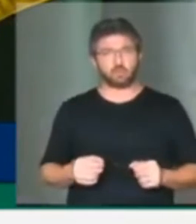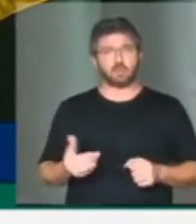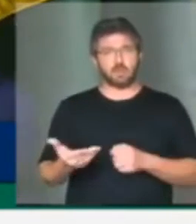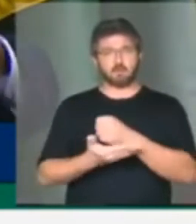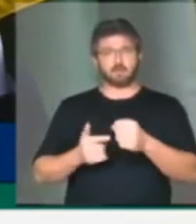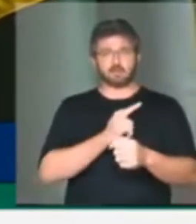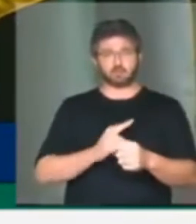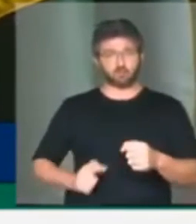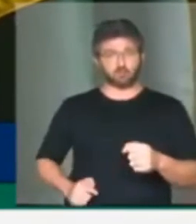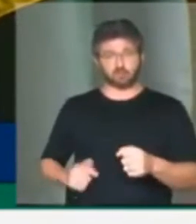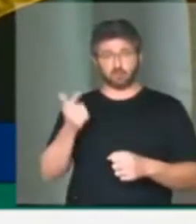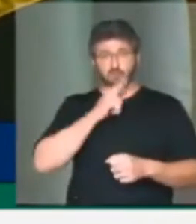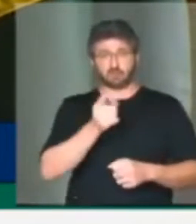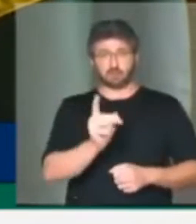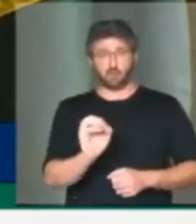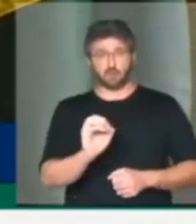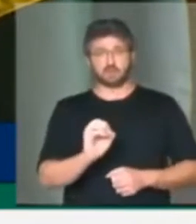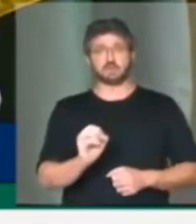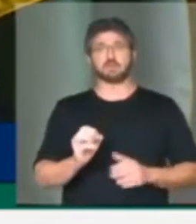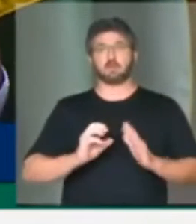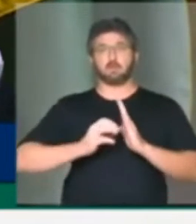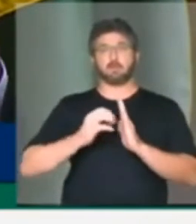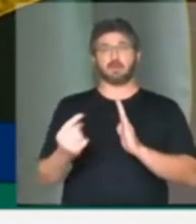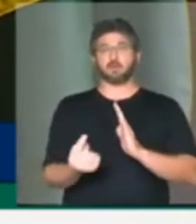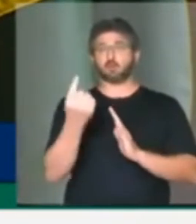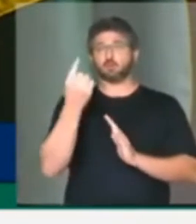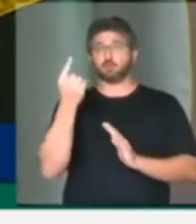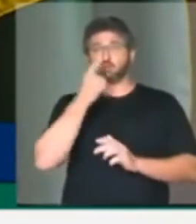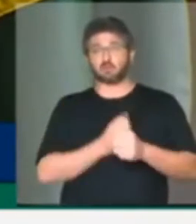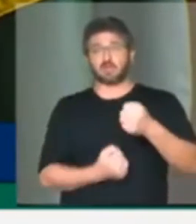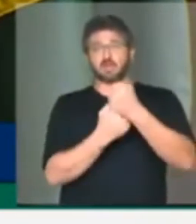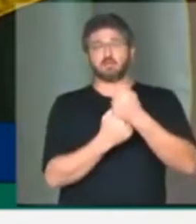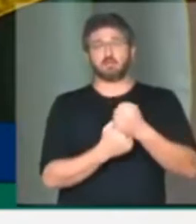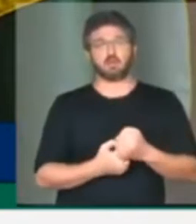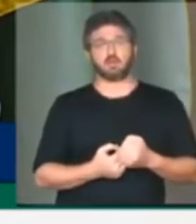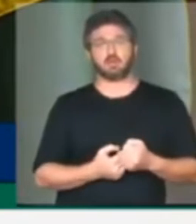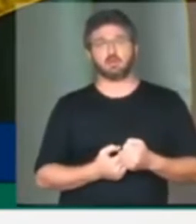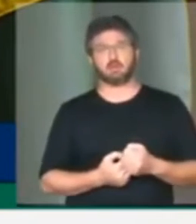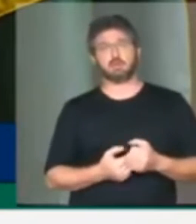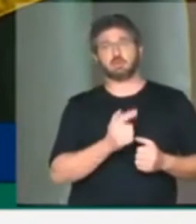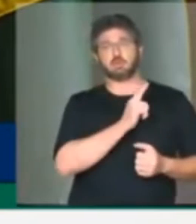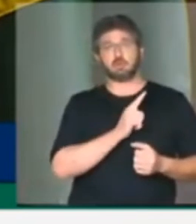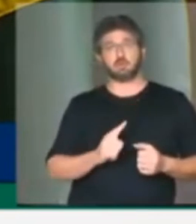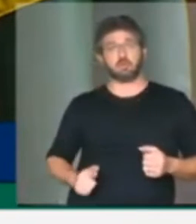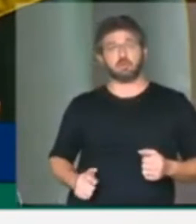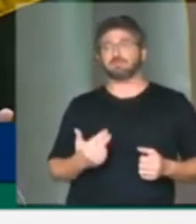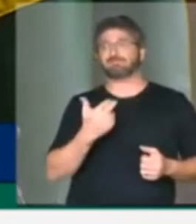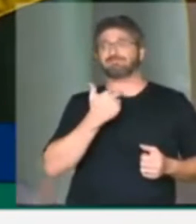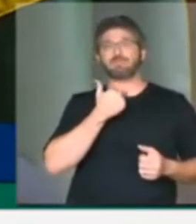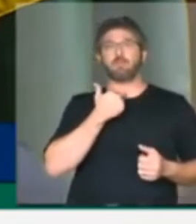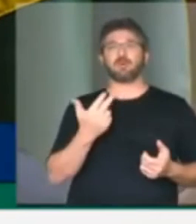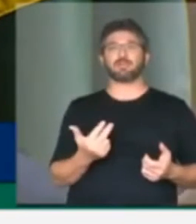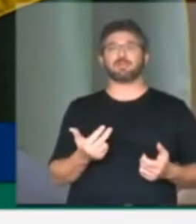consegue sequer ter um partido político que o sustente, esse governo não pode querer